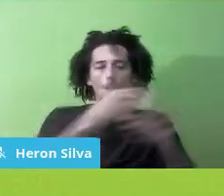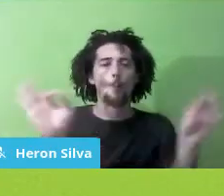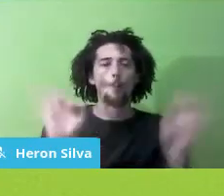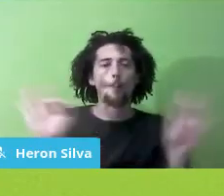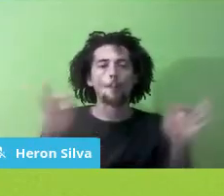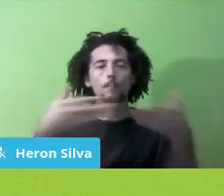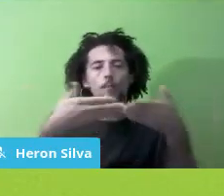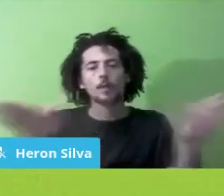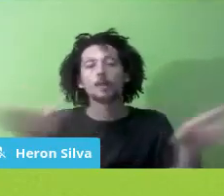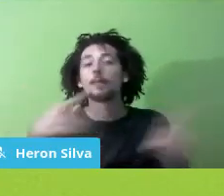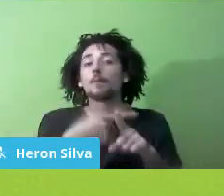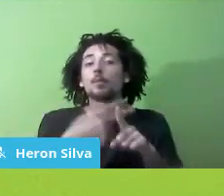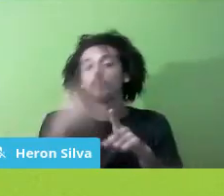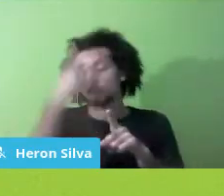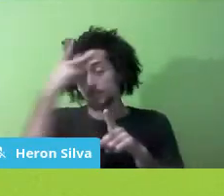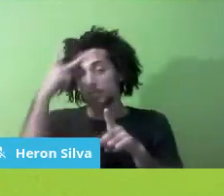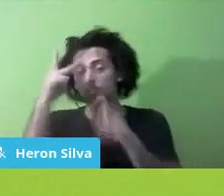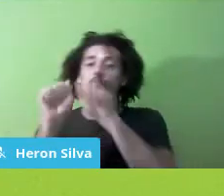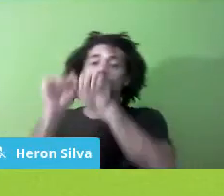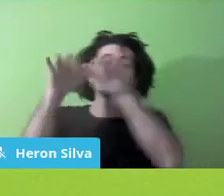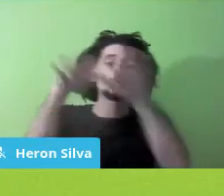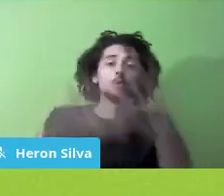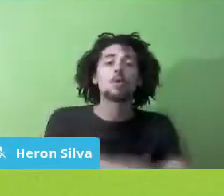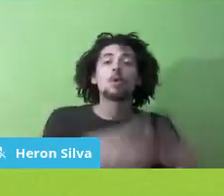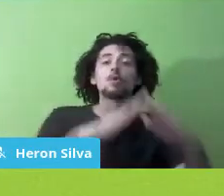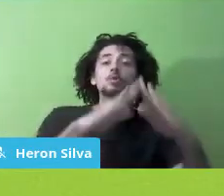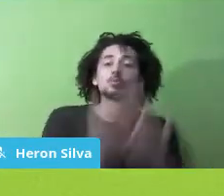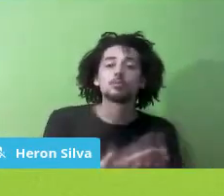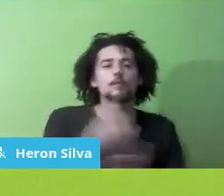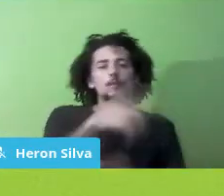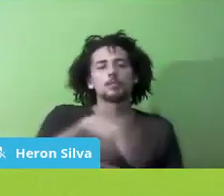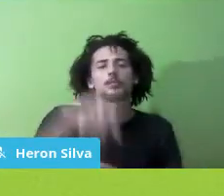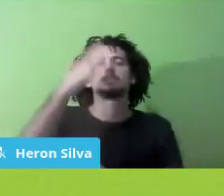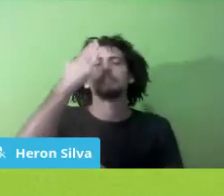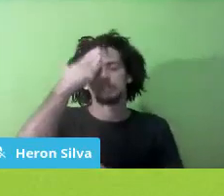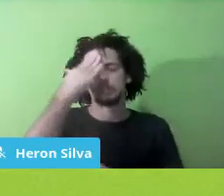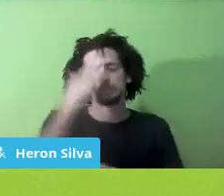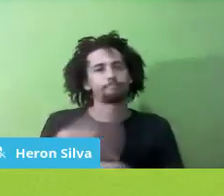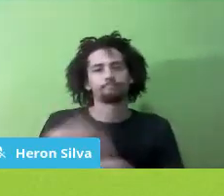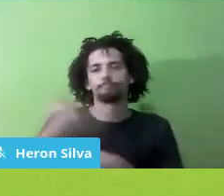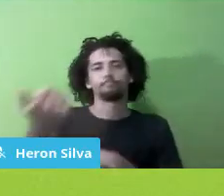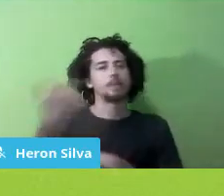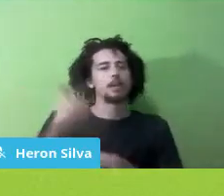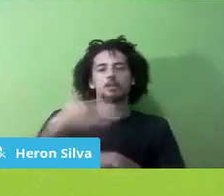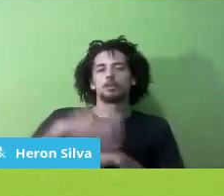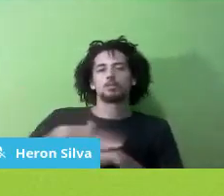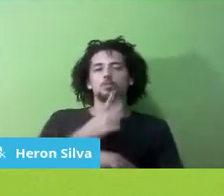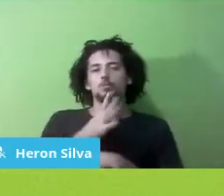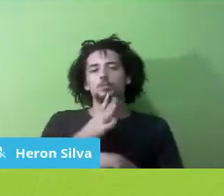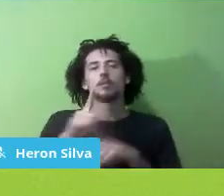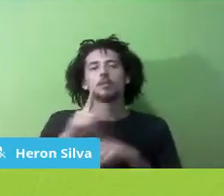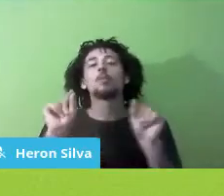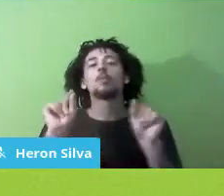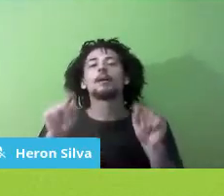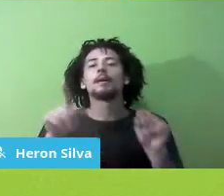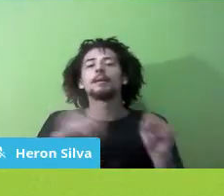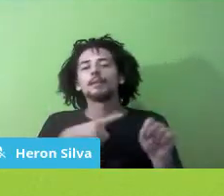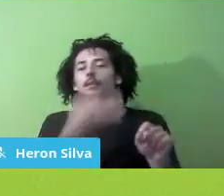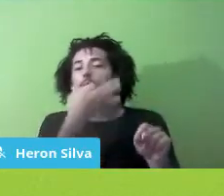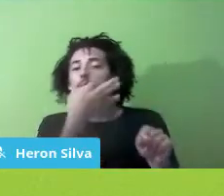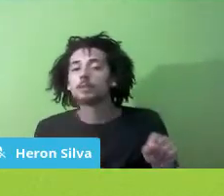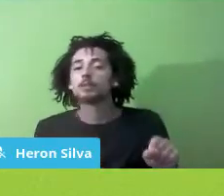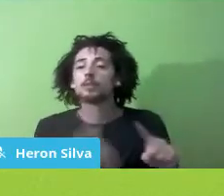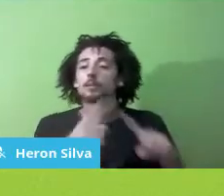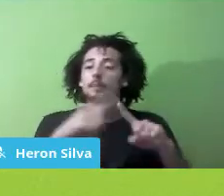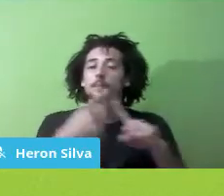das escolas, vocês, mais do que eu, sabem a crítica que se fazia a uma escola ainda muito presa,